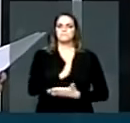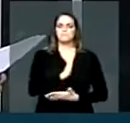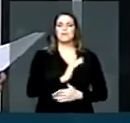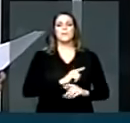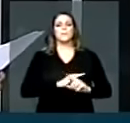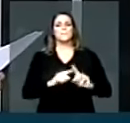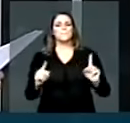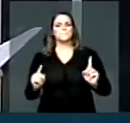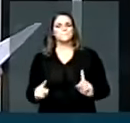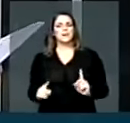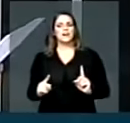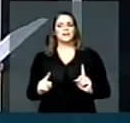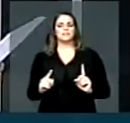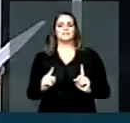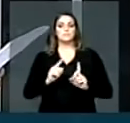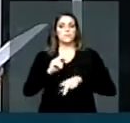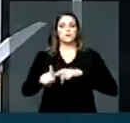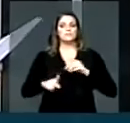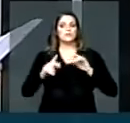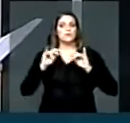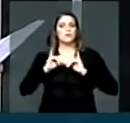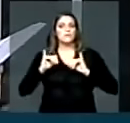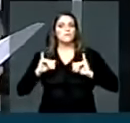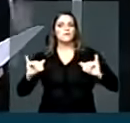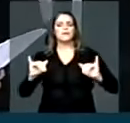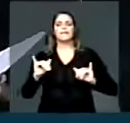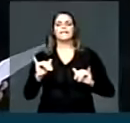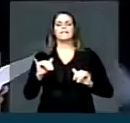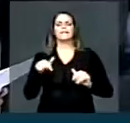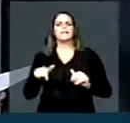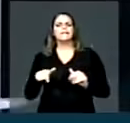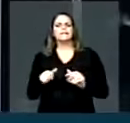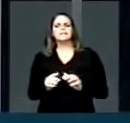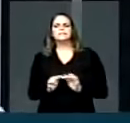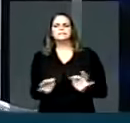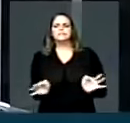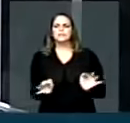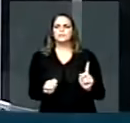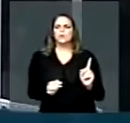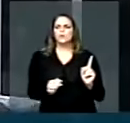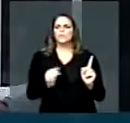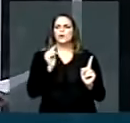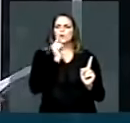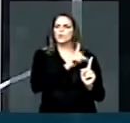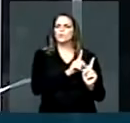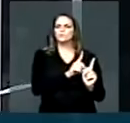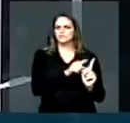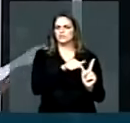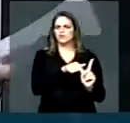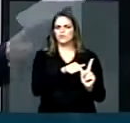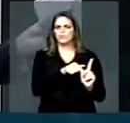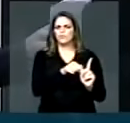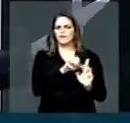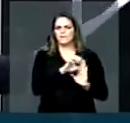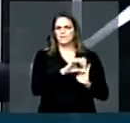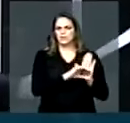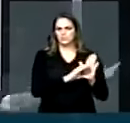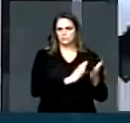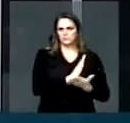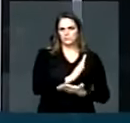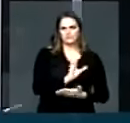o significado da campanha não pode ser reduzido ao resultado da votação da emenda, já que